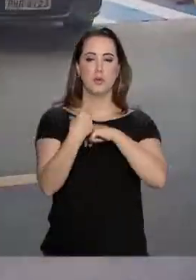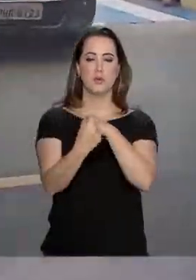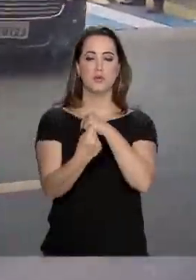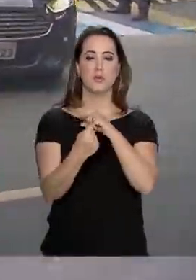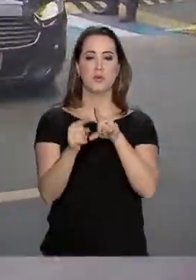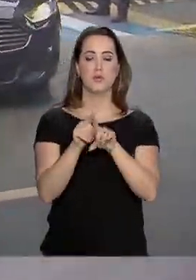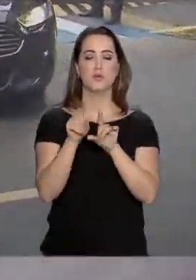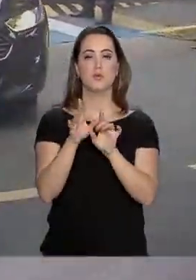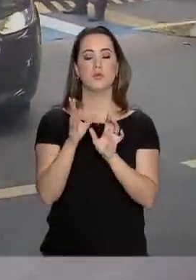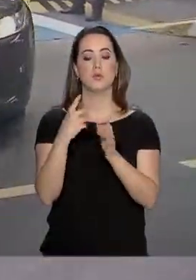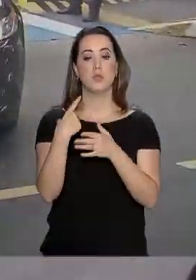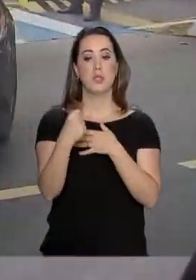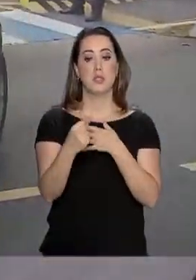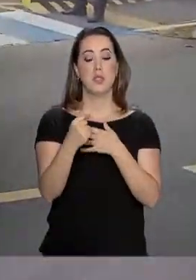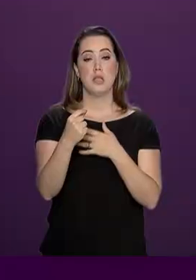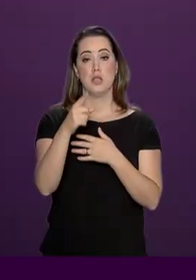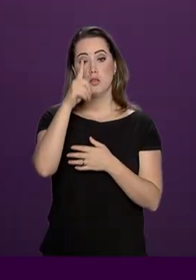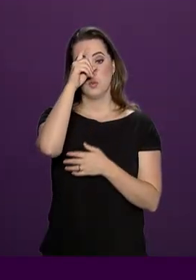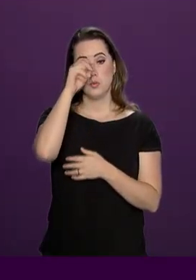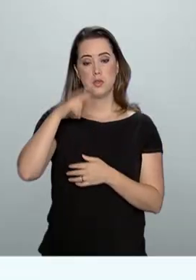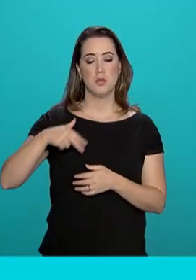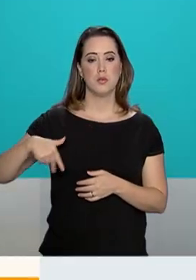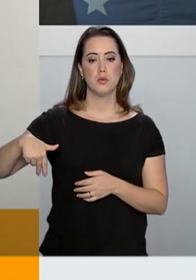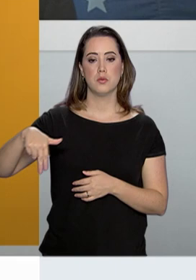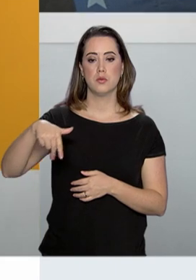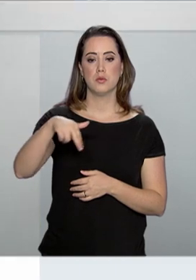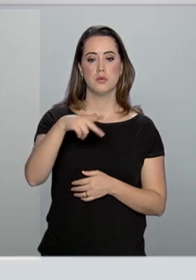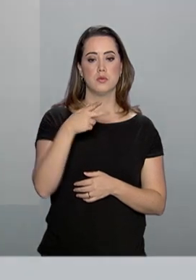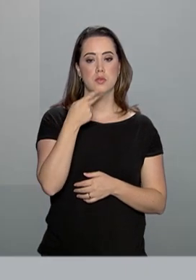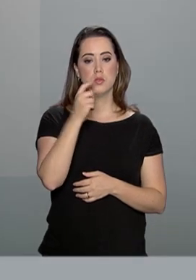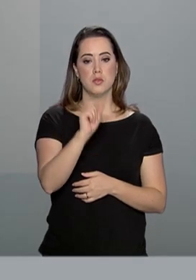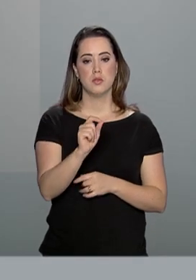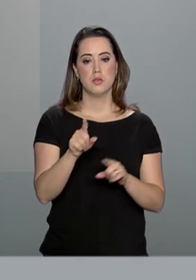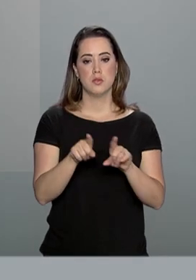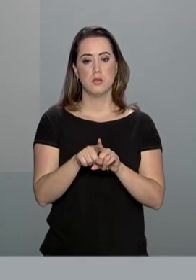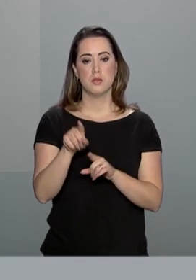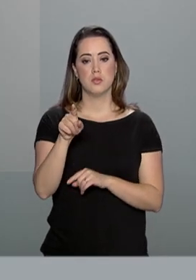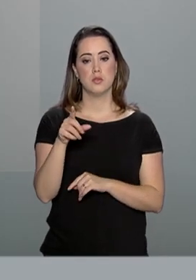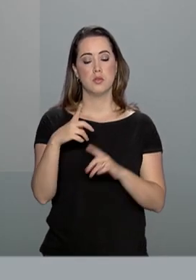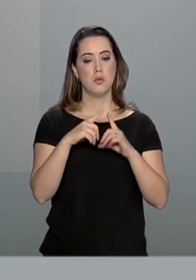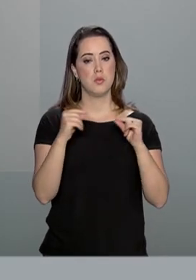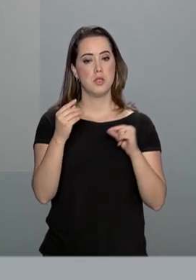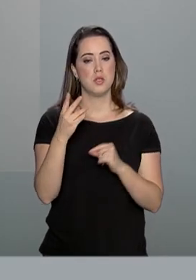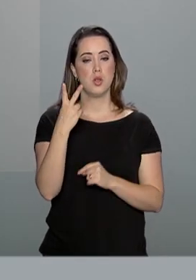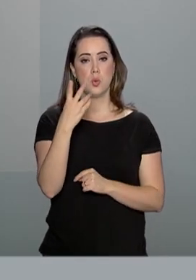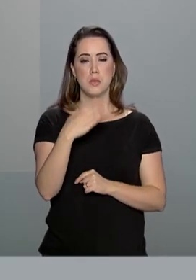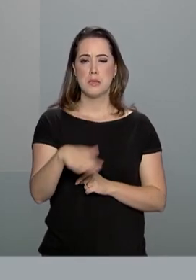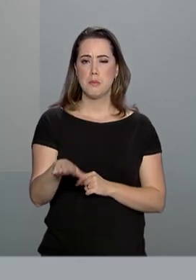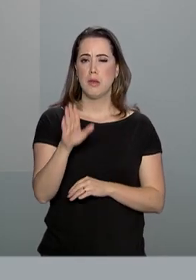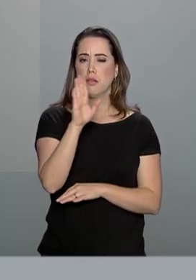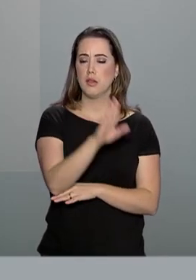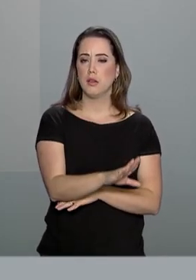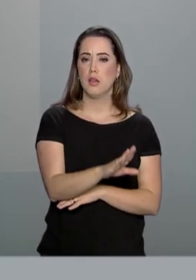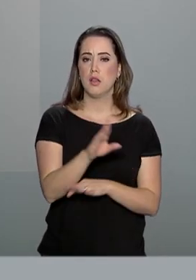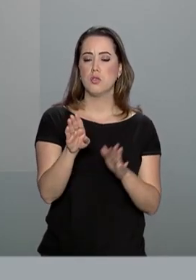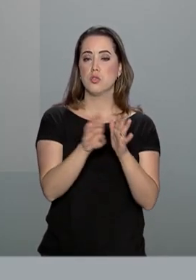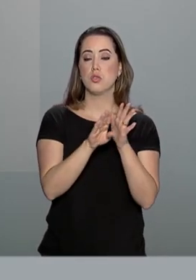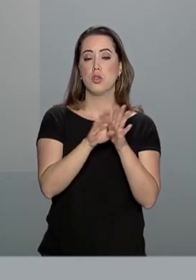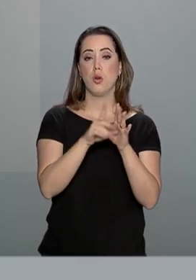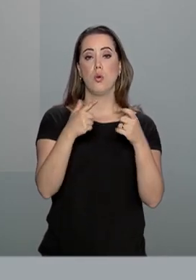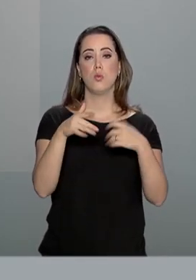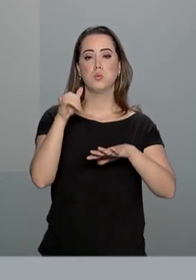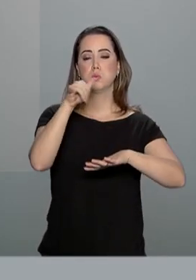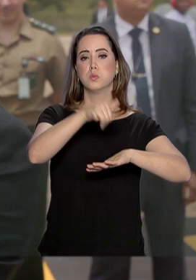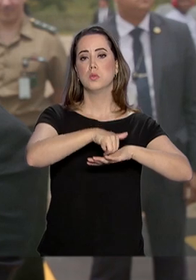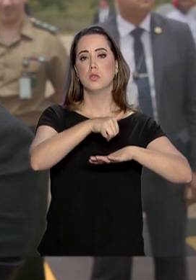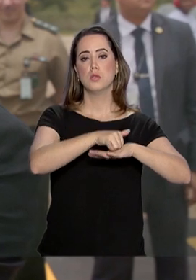em que ele saía do hospital caminhando. Ele chegou a Brasília por volta das duas e meia da tarde. Na chegada à base aérea,